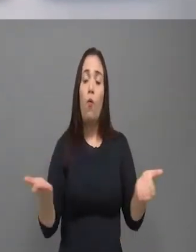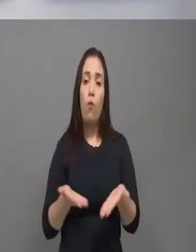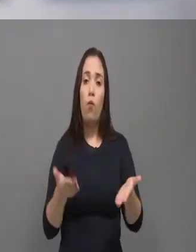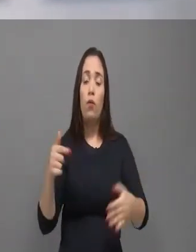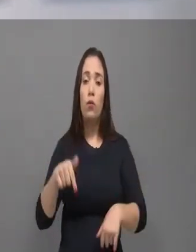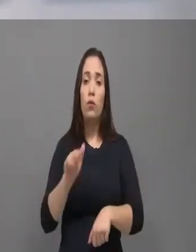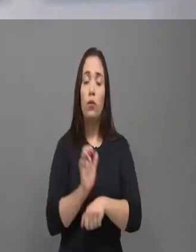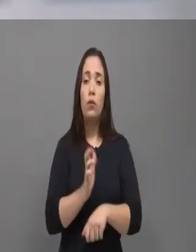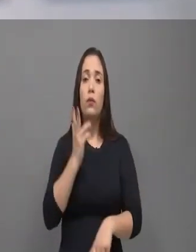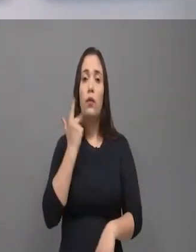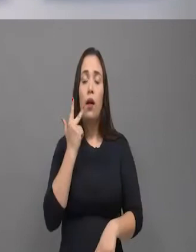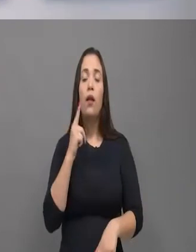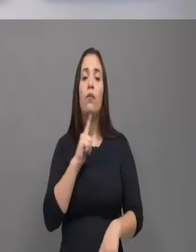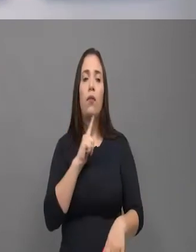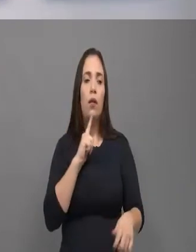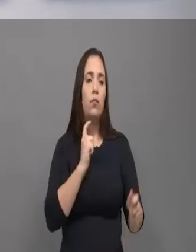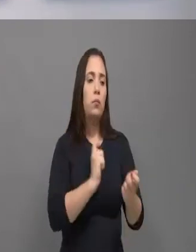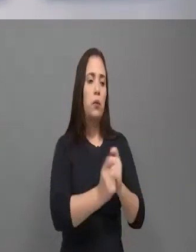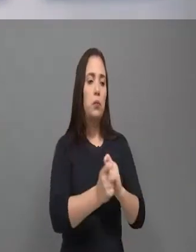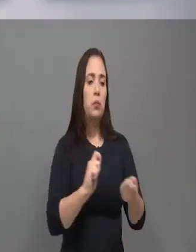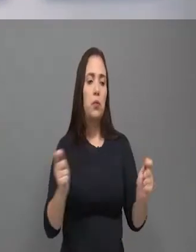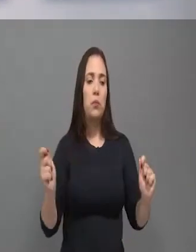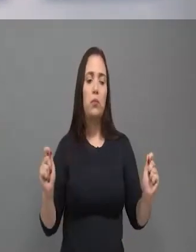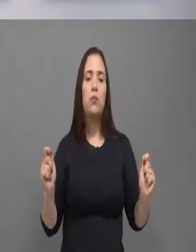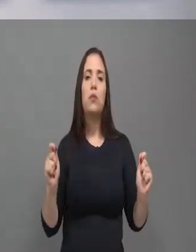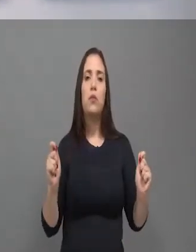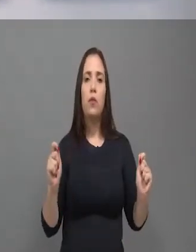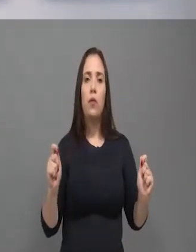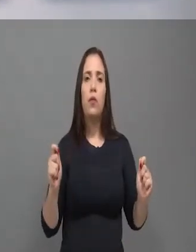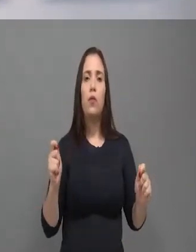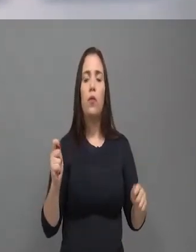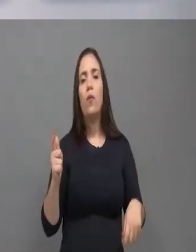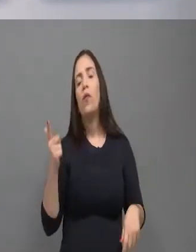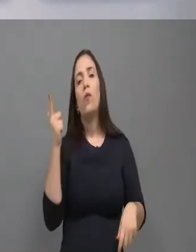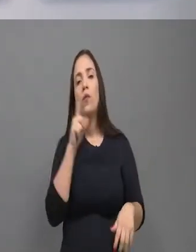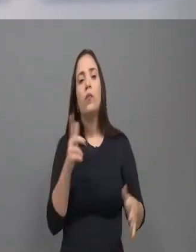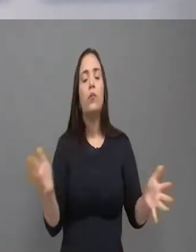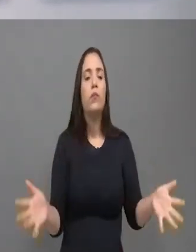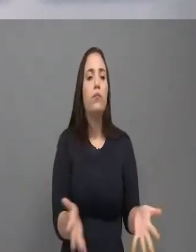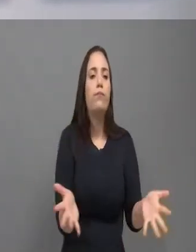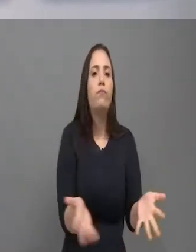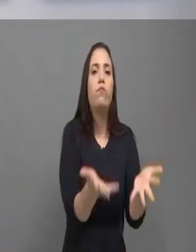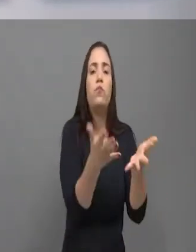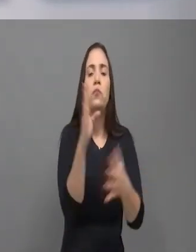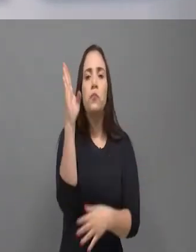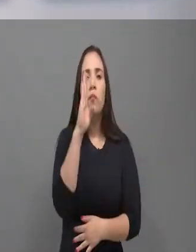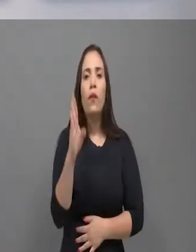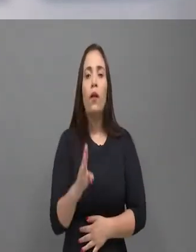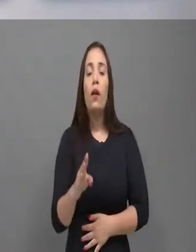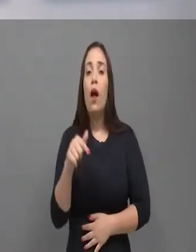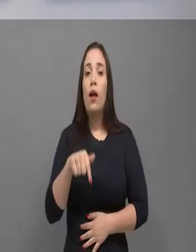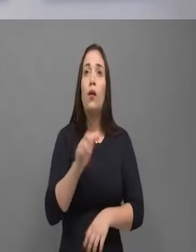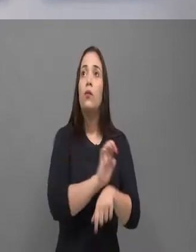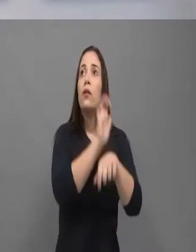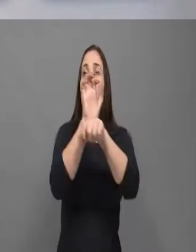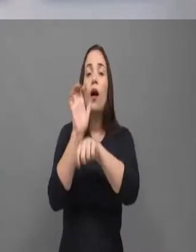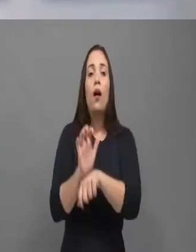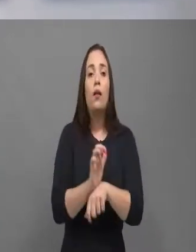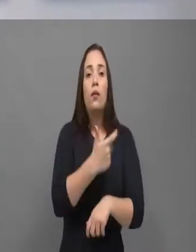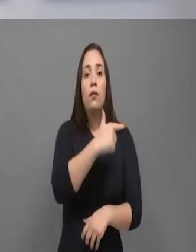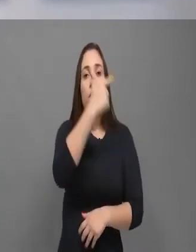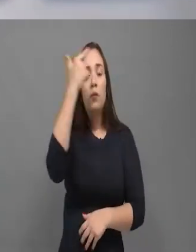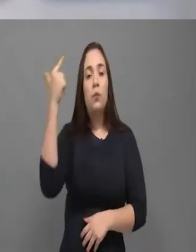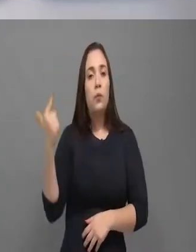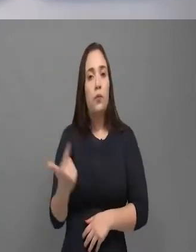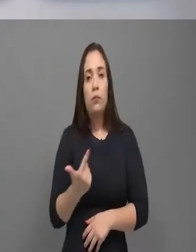a oposição fique sem discurso. Qual é o discurso? Porque aumentou 8 mil policiais, enquanto os outros Estados da